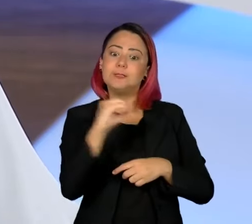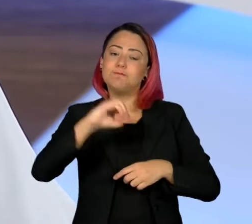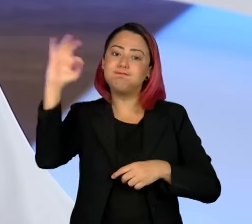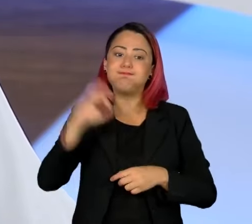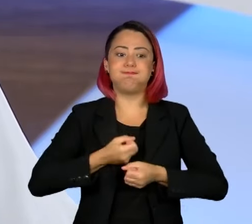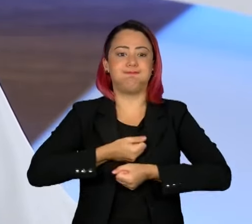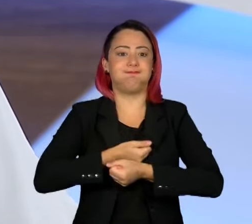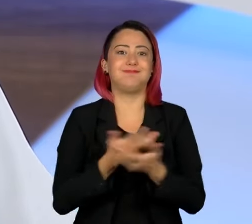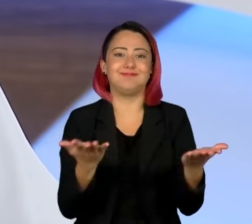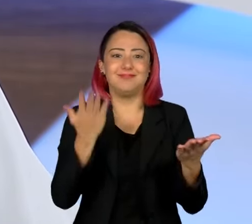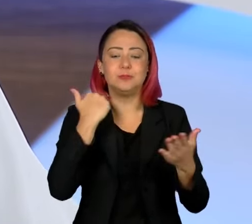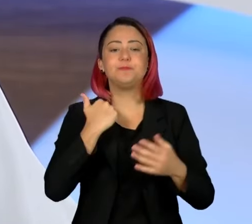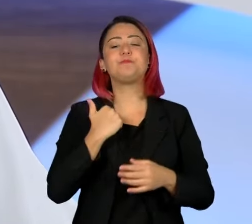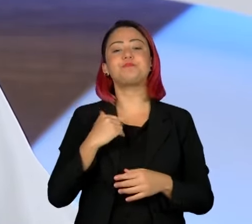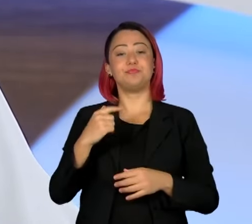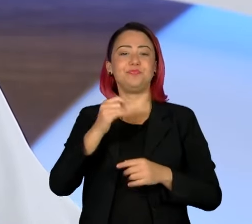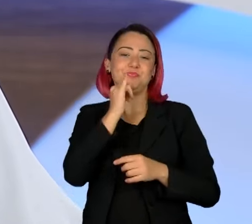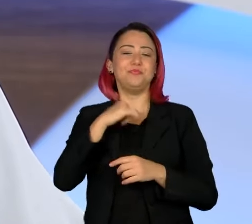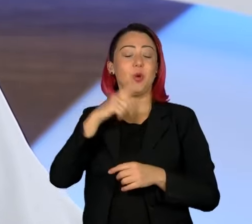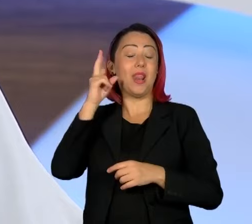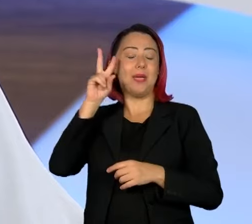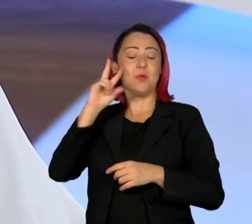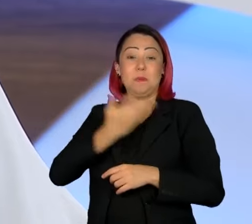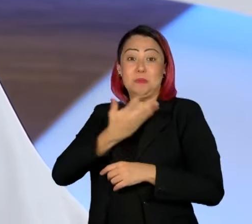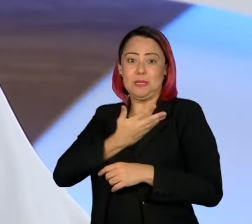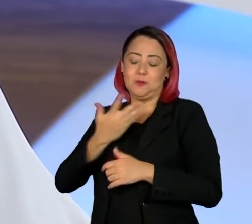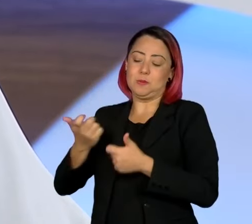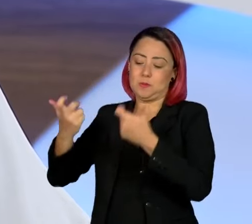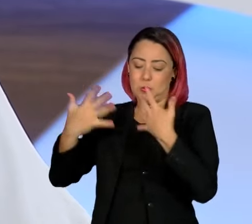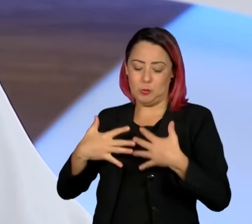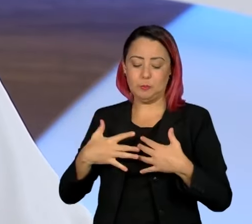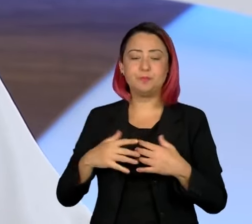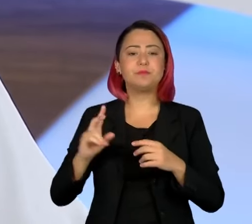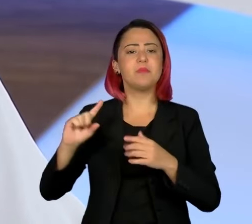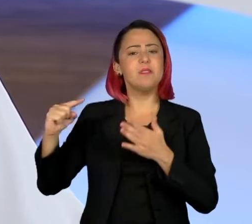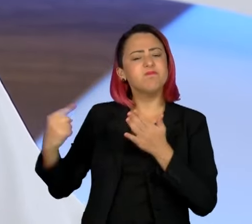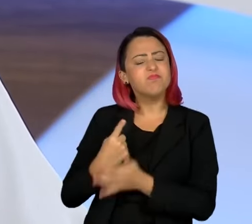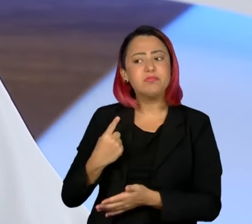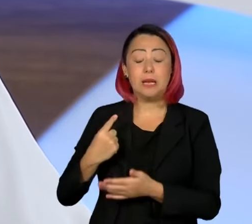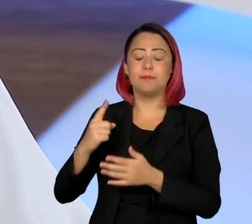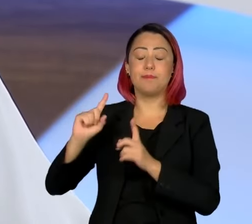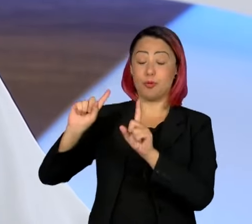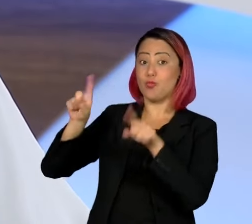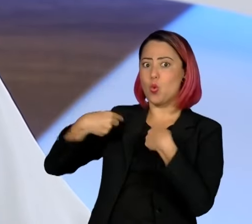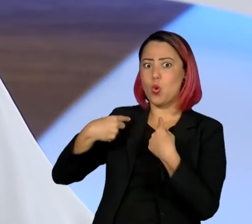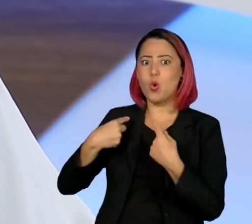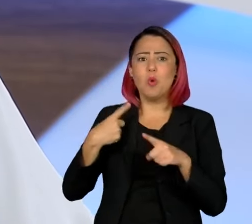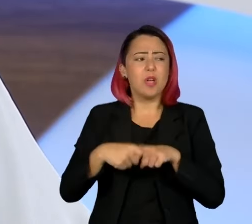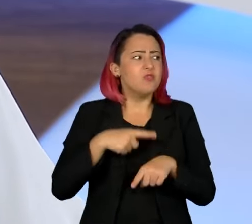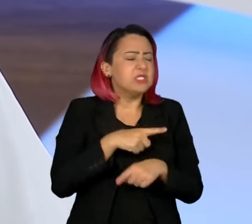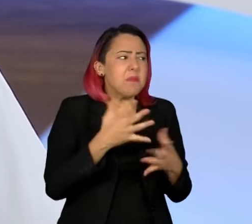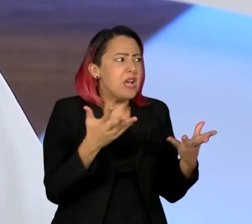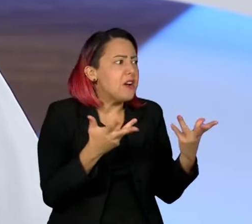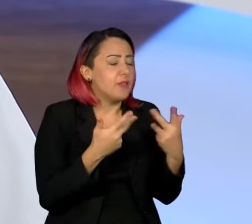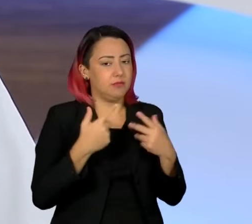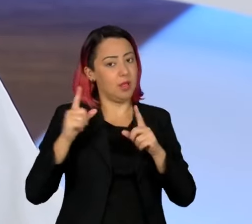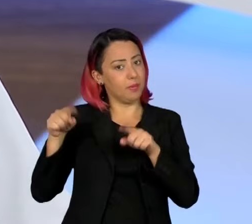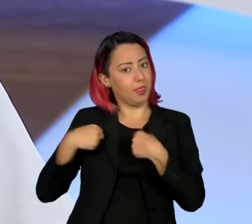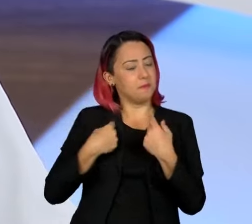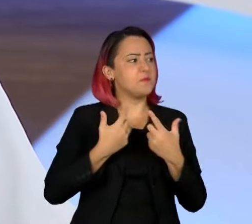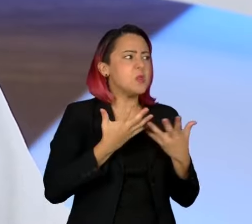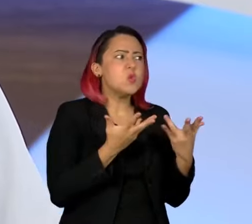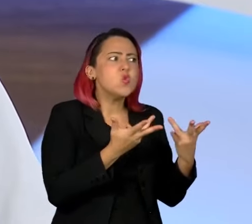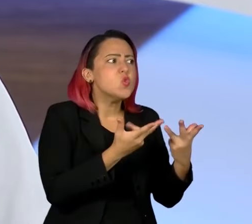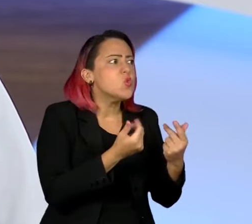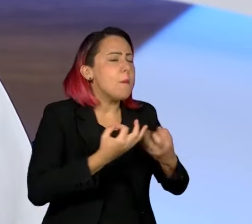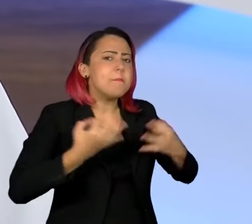do Tom Zé, uma vez, numa festa do disco, ele falou para mim, Magal, você é um cretino, você canta demais. Eu cantei Chão de